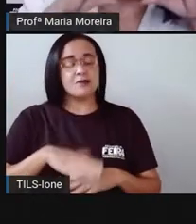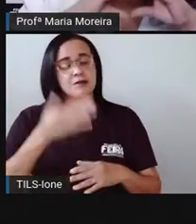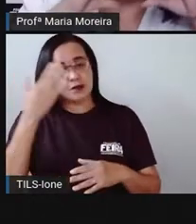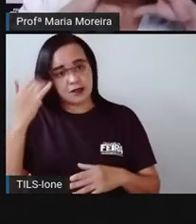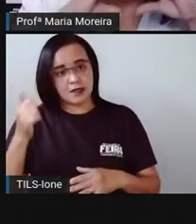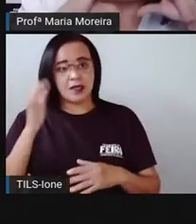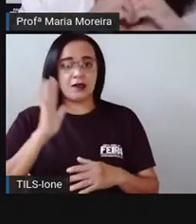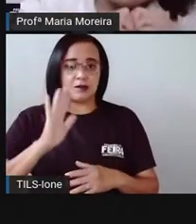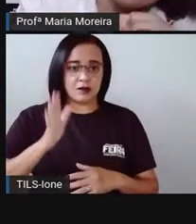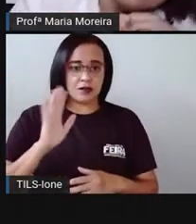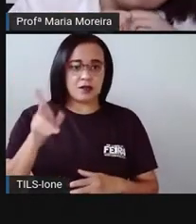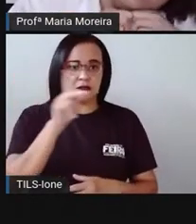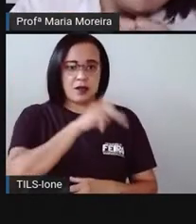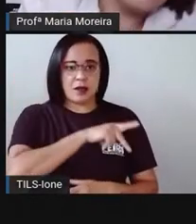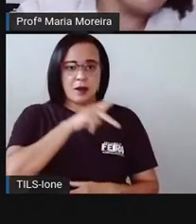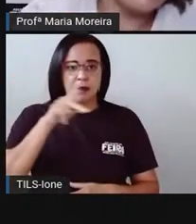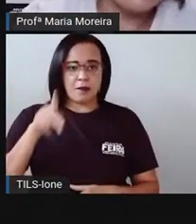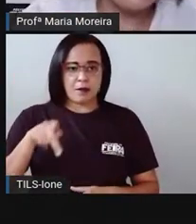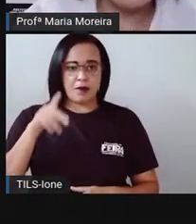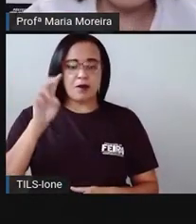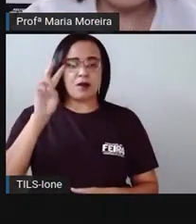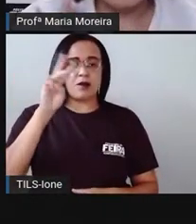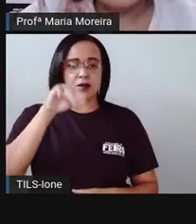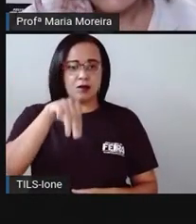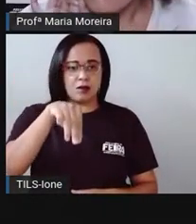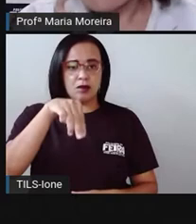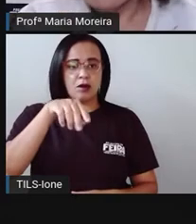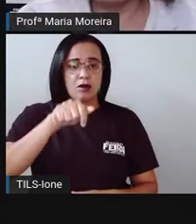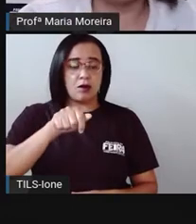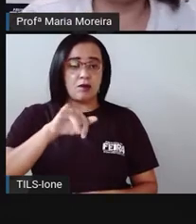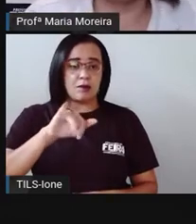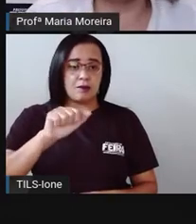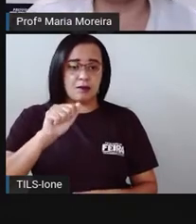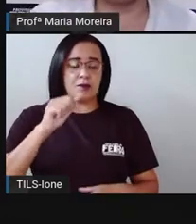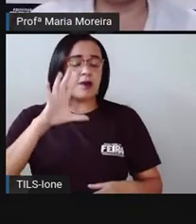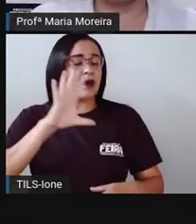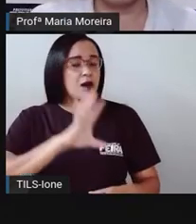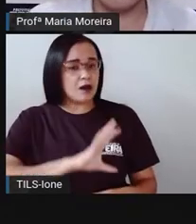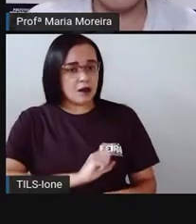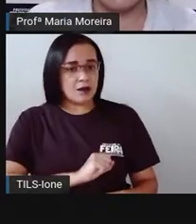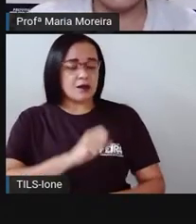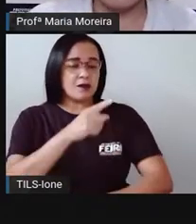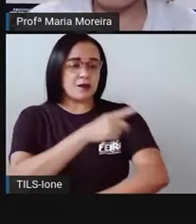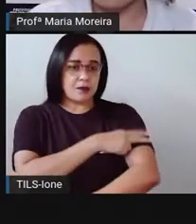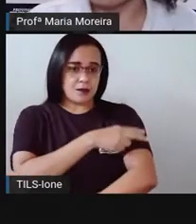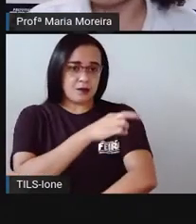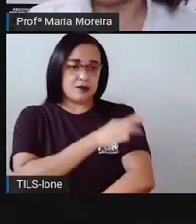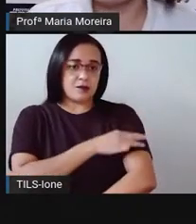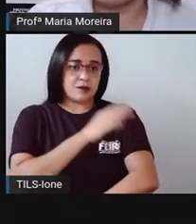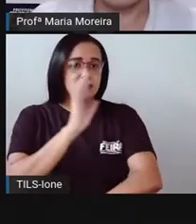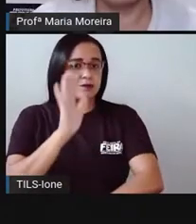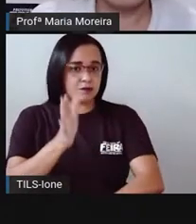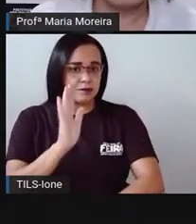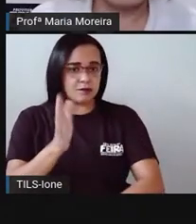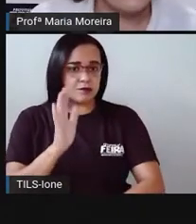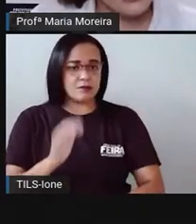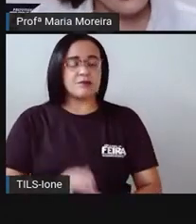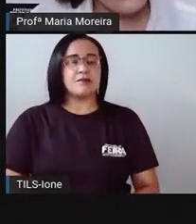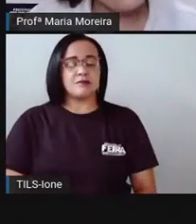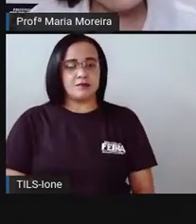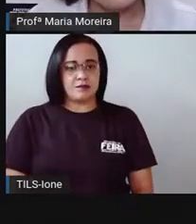Todo mundo aqui, ó, Pró-Maria ama demais esse terceiro ano, mas vamos ao nosso spoiler aqui do dia, porque hoje tem parte